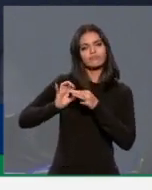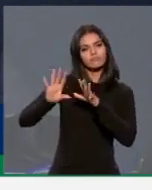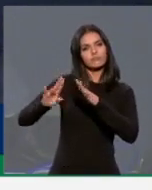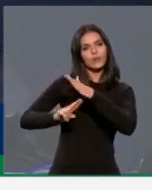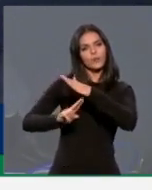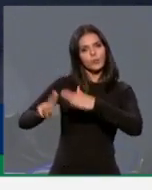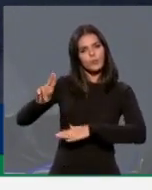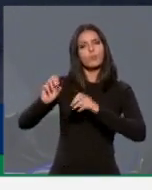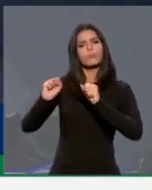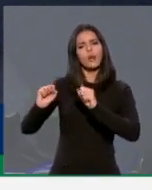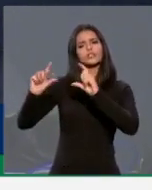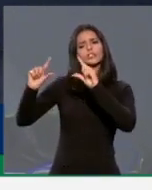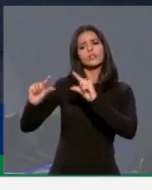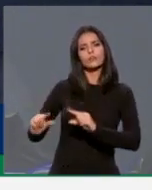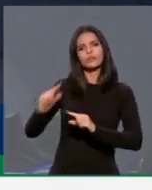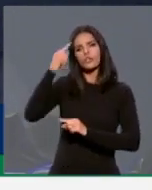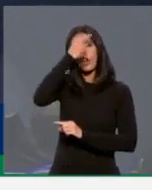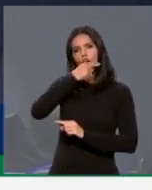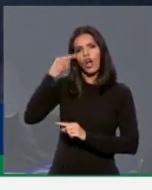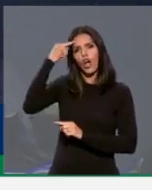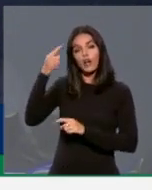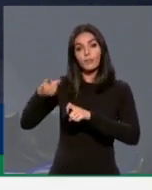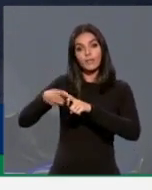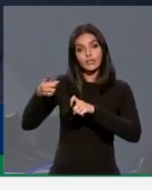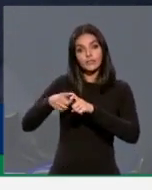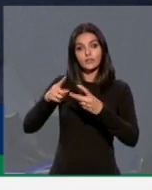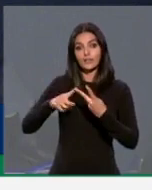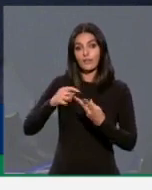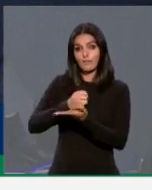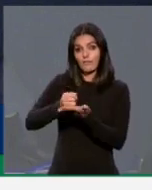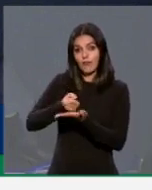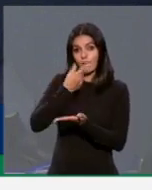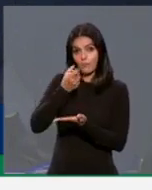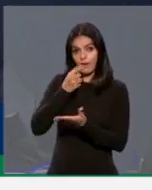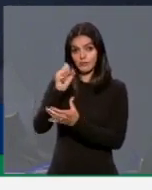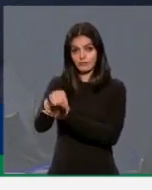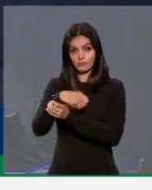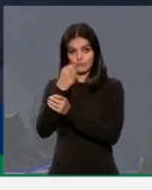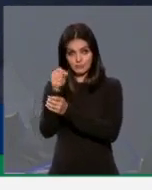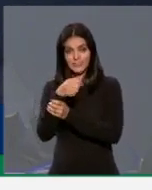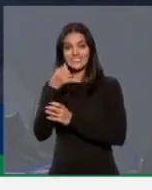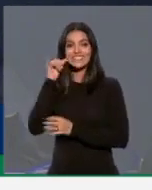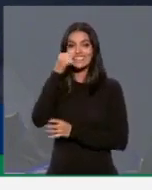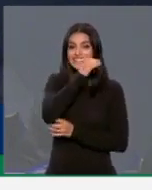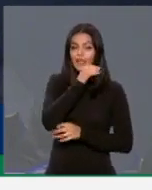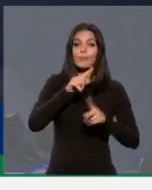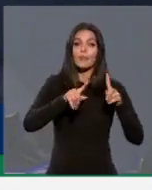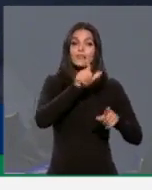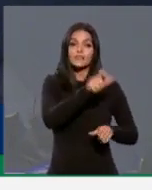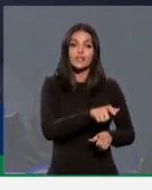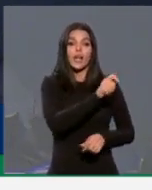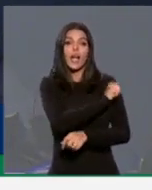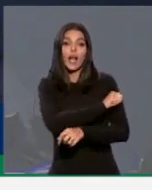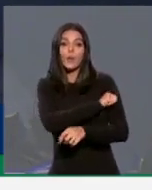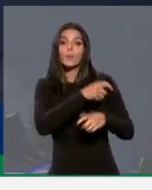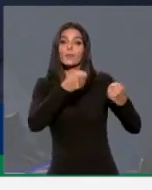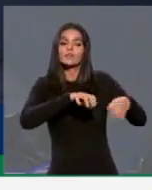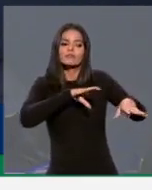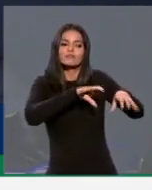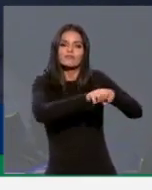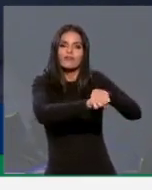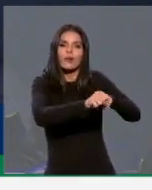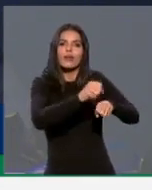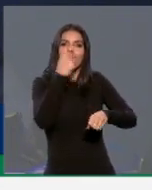reduzirem a duração dos cursos de medicina, farmácia, enfermagem e fisioterapia, desde que o aluno cumpra 75% da carga.